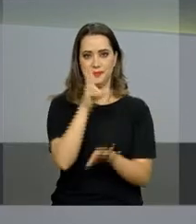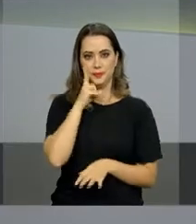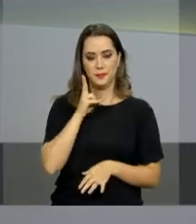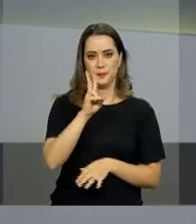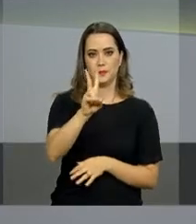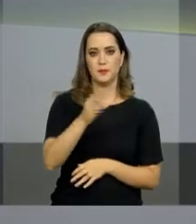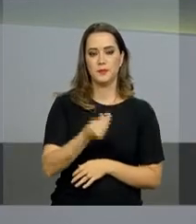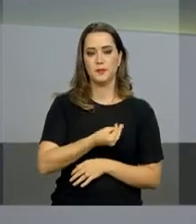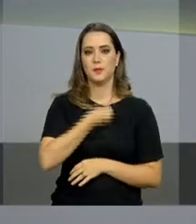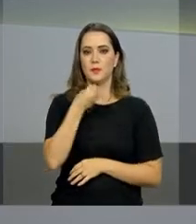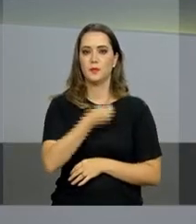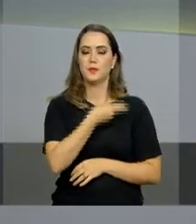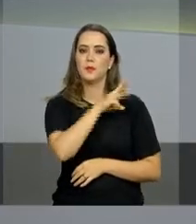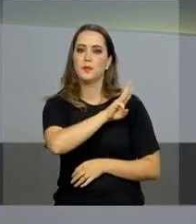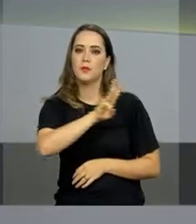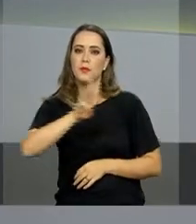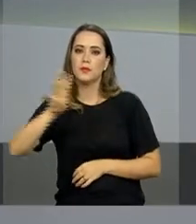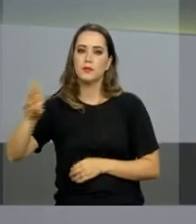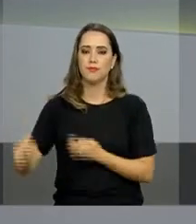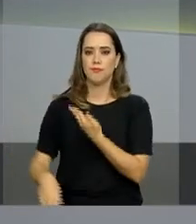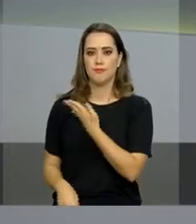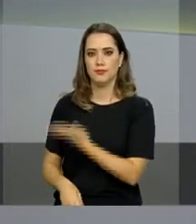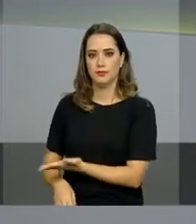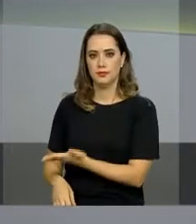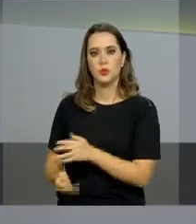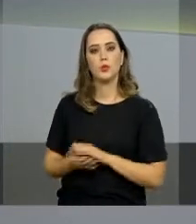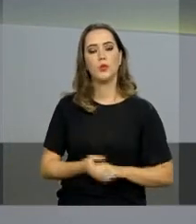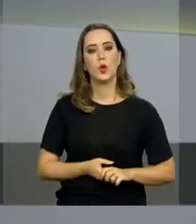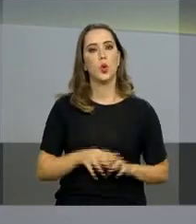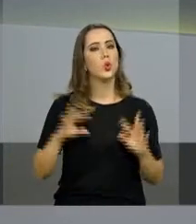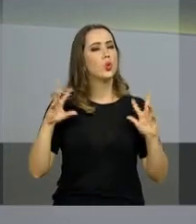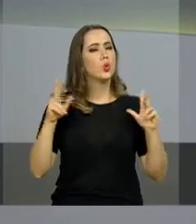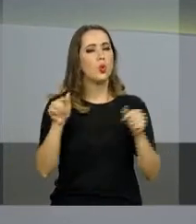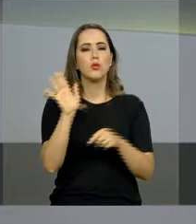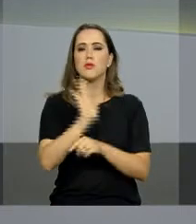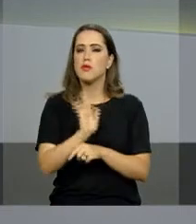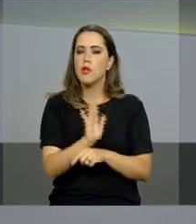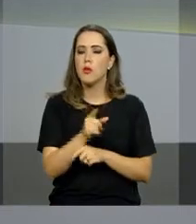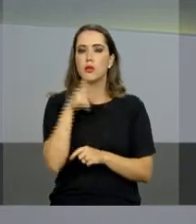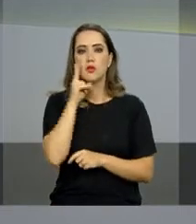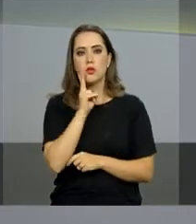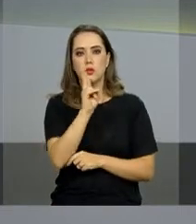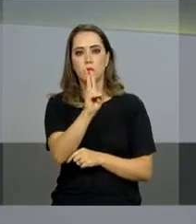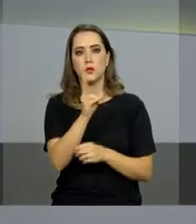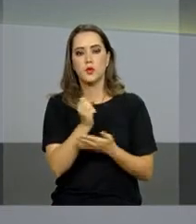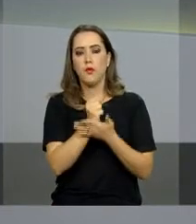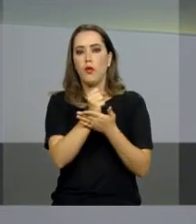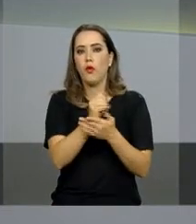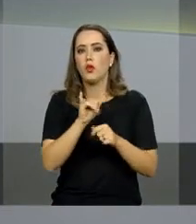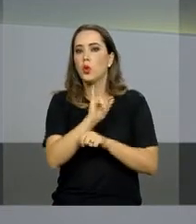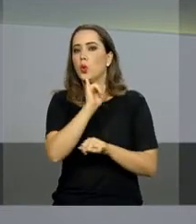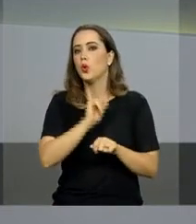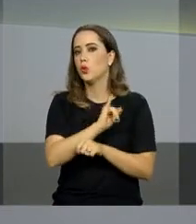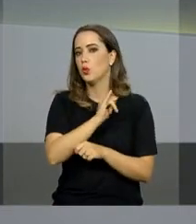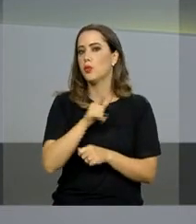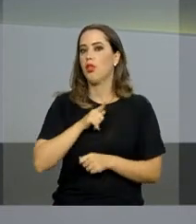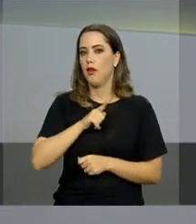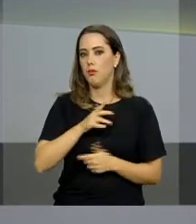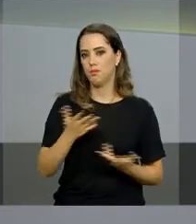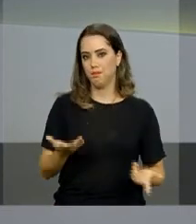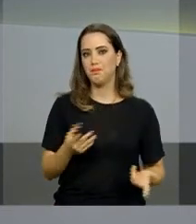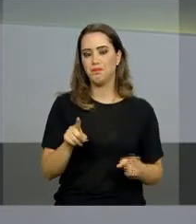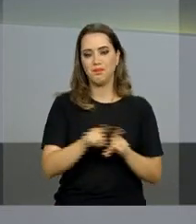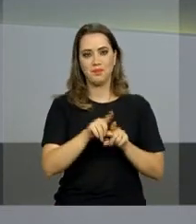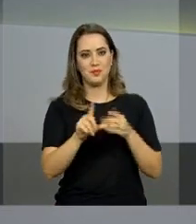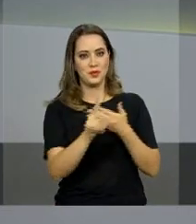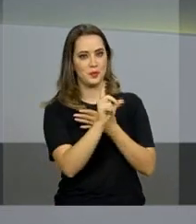acompanha a nossa programação ao vivo pelo site da NBR. E todas as reportagens estão disponíveis em nosso canal no YouTube. Acesse